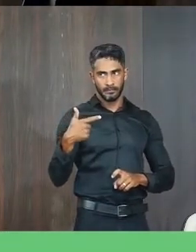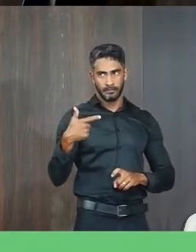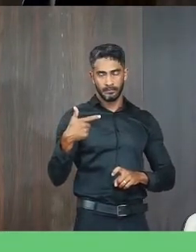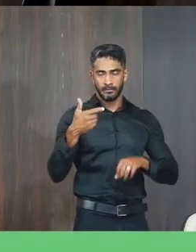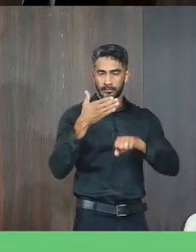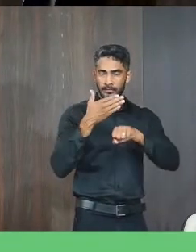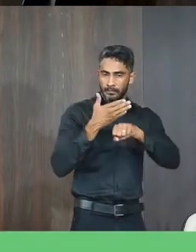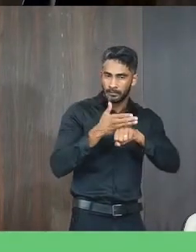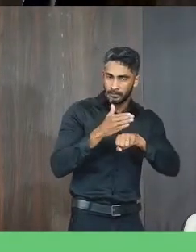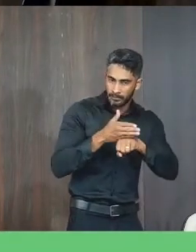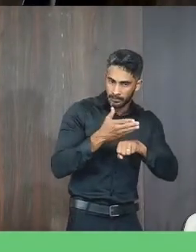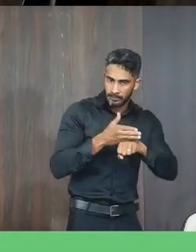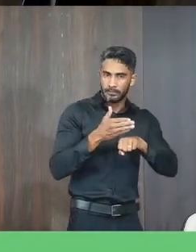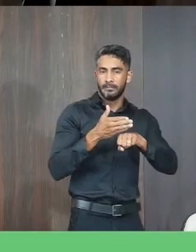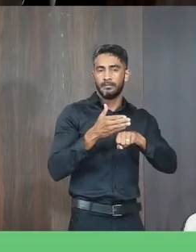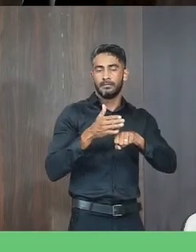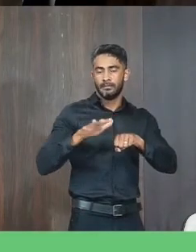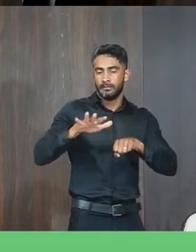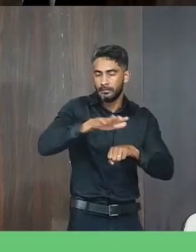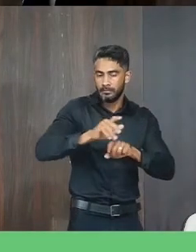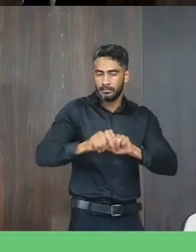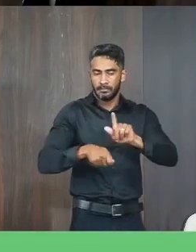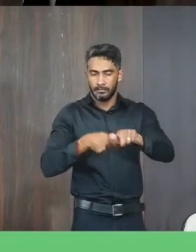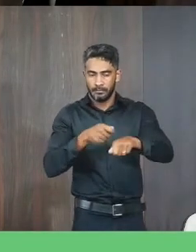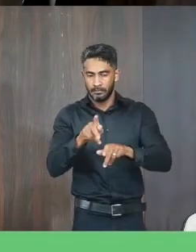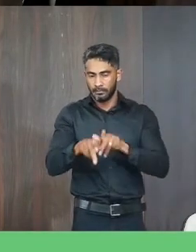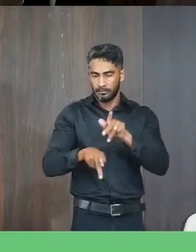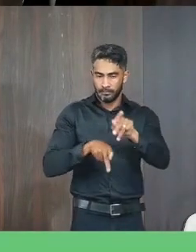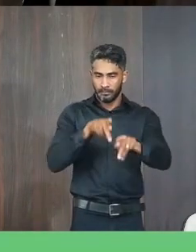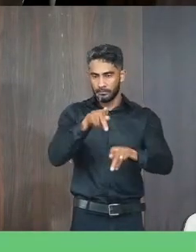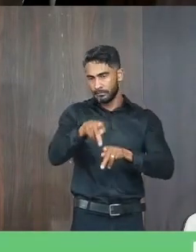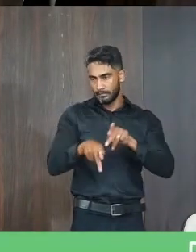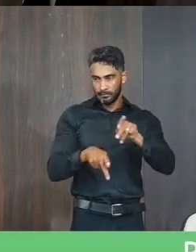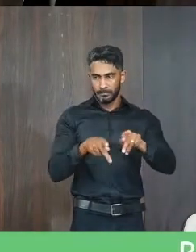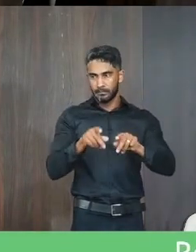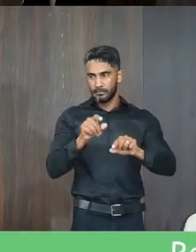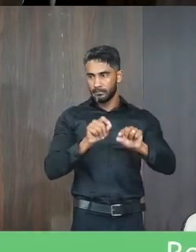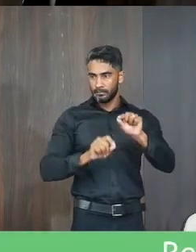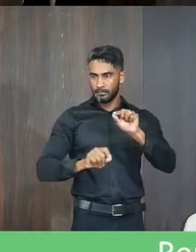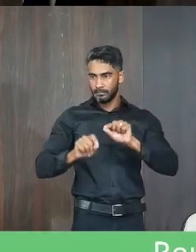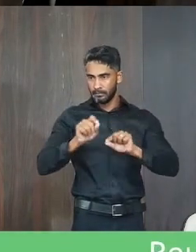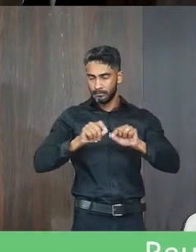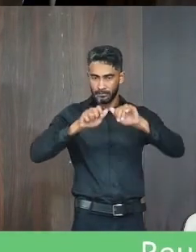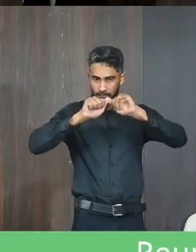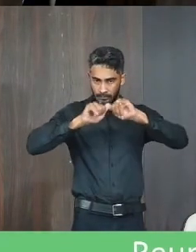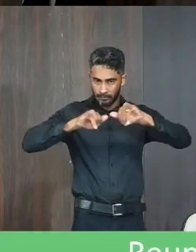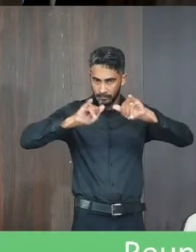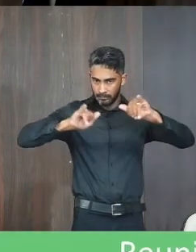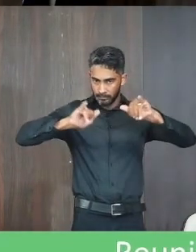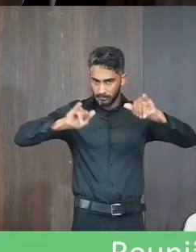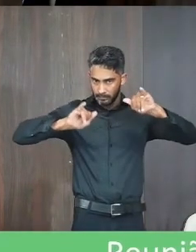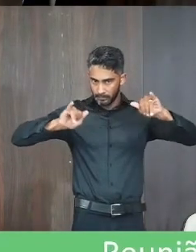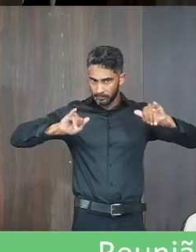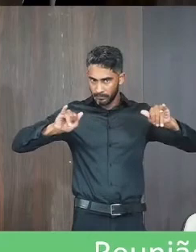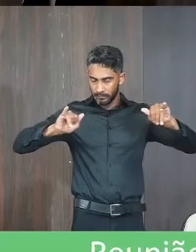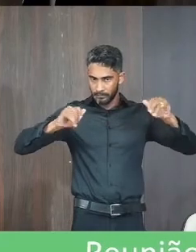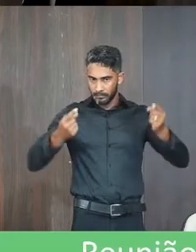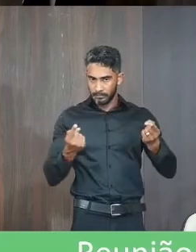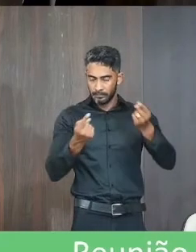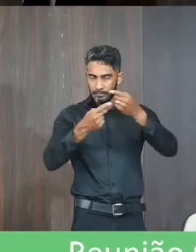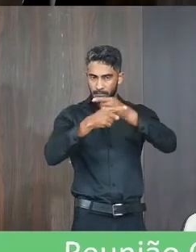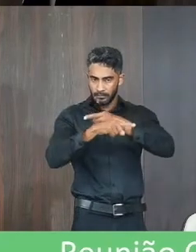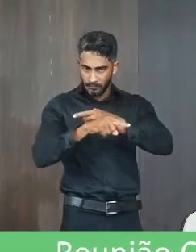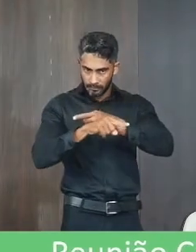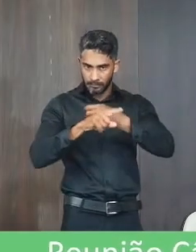praticar no âmbito da administração pública e com recurso do erário, ato de publicidade que contrarie o